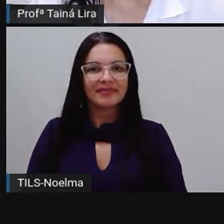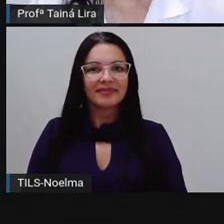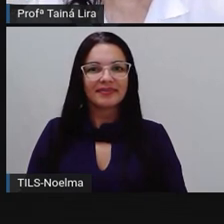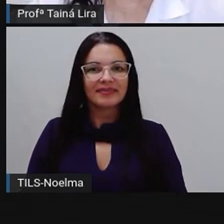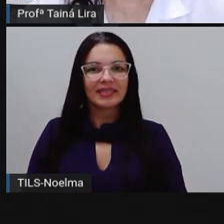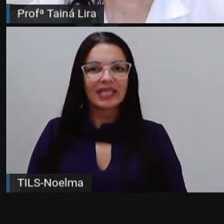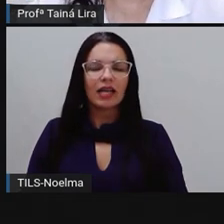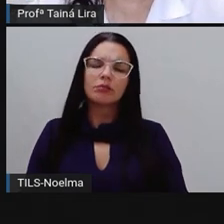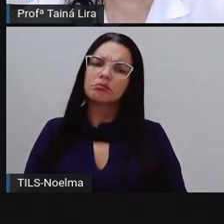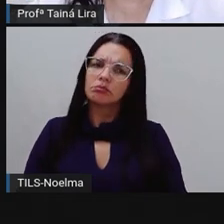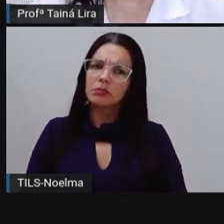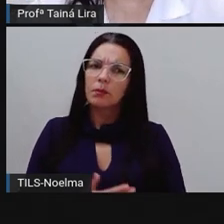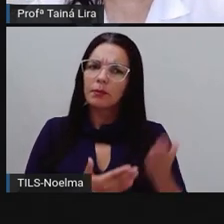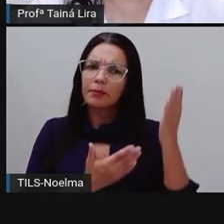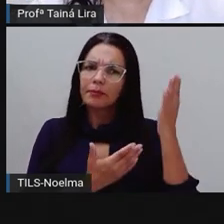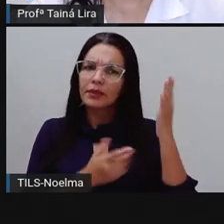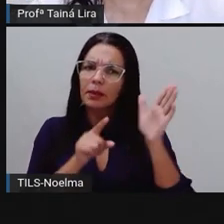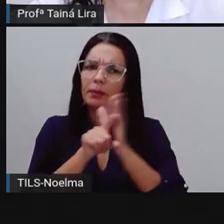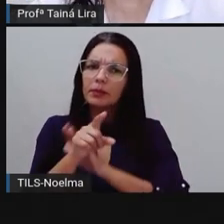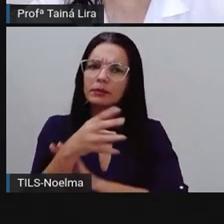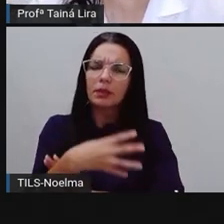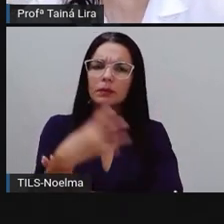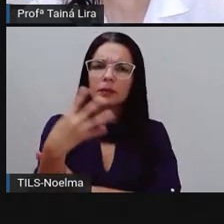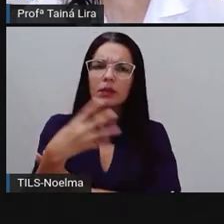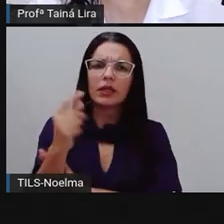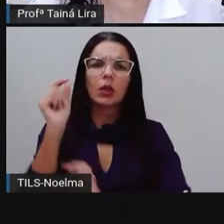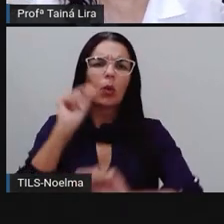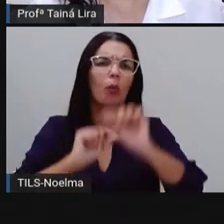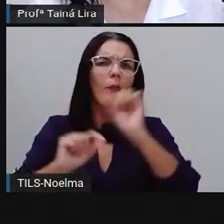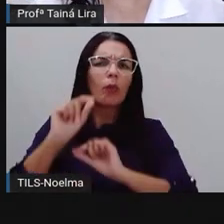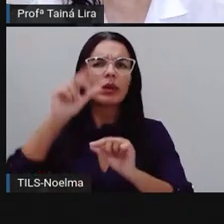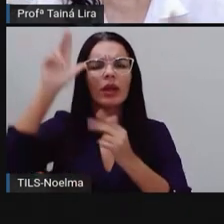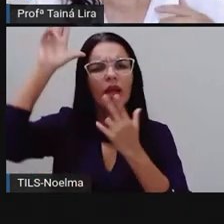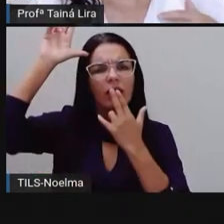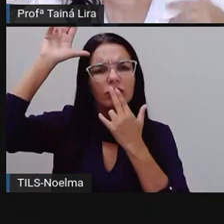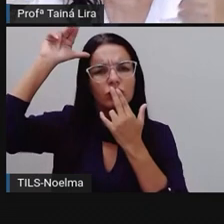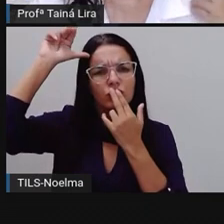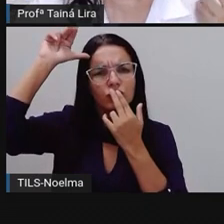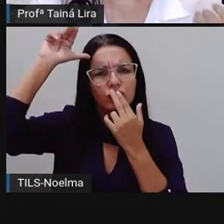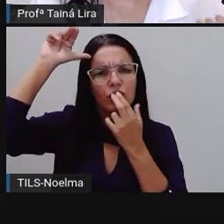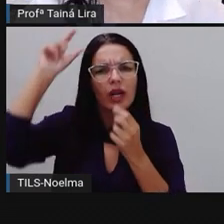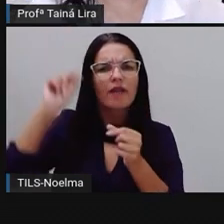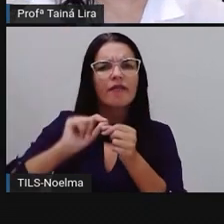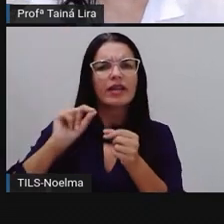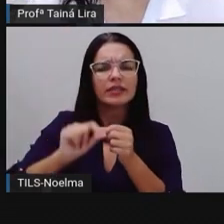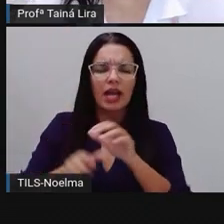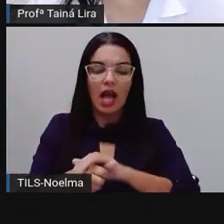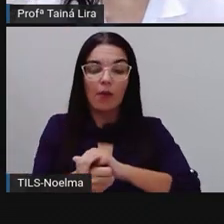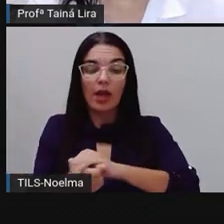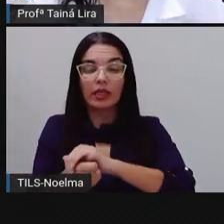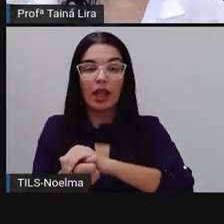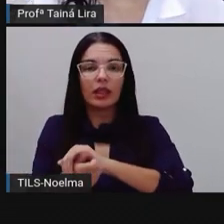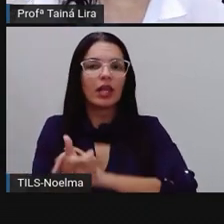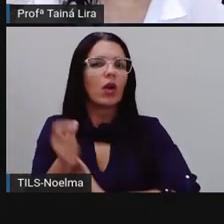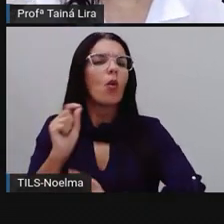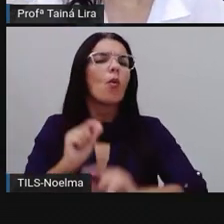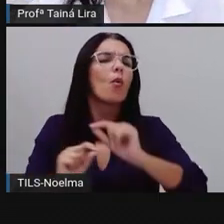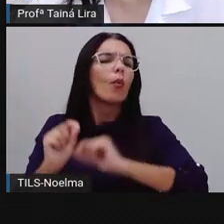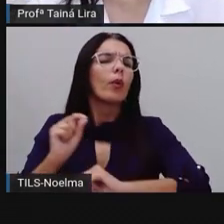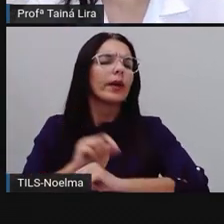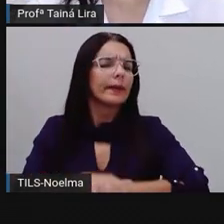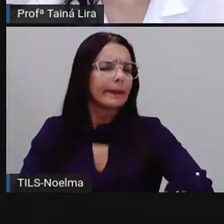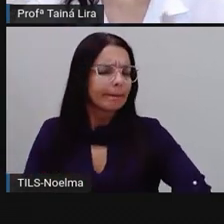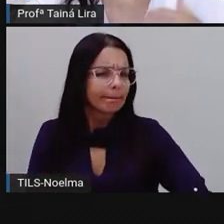Então, que a lebre fazia com a tartaruga? Então, quando a gente pensa, quando a gente começa a ler o texto,